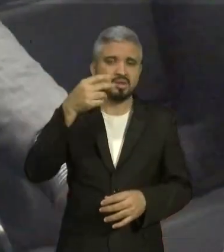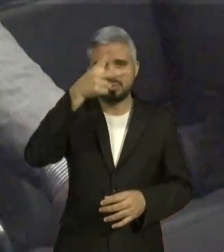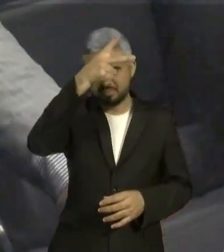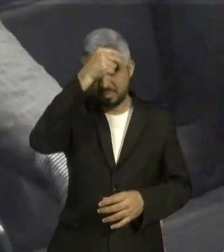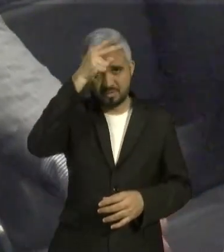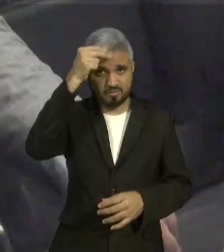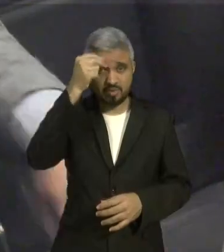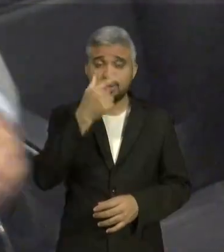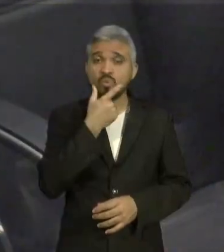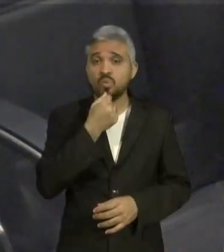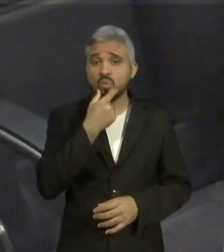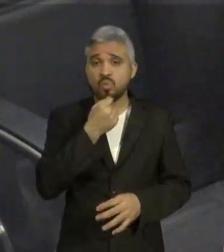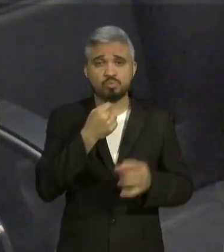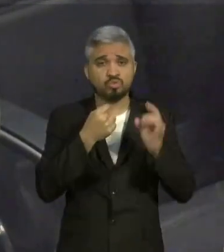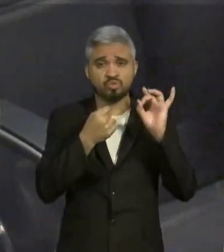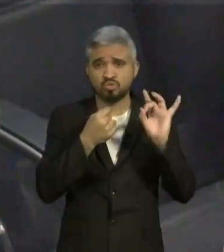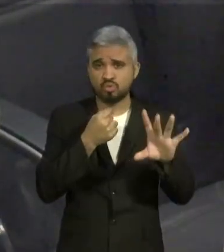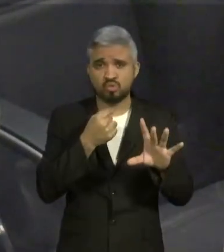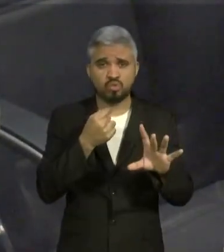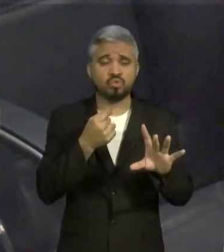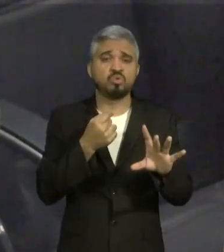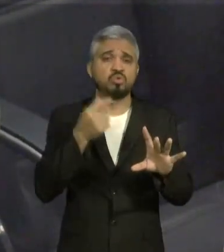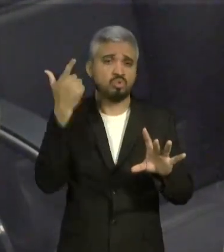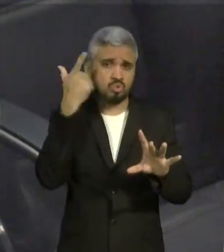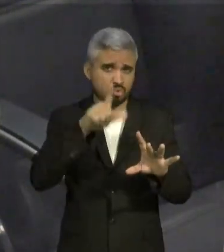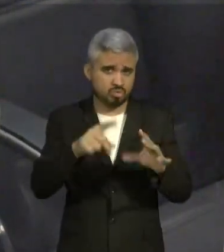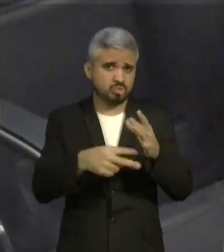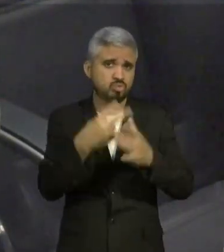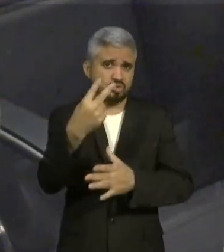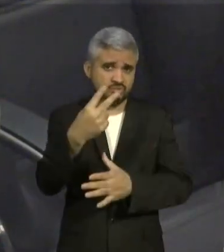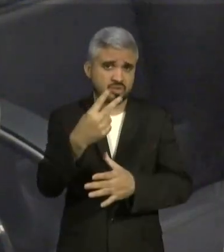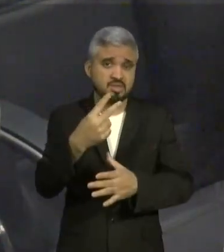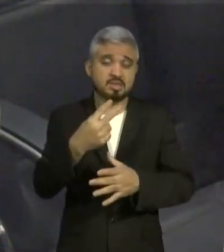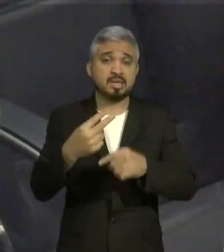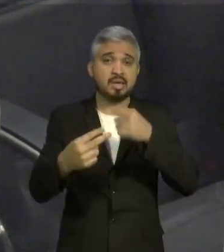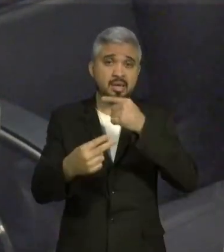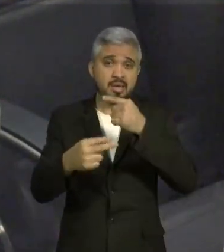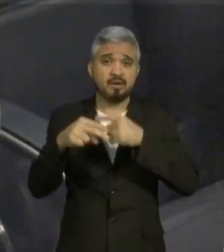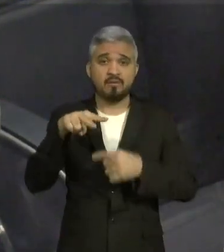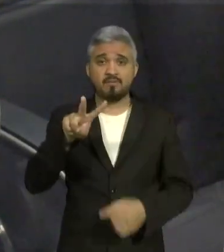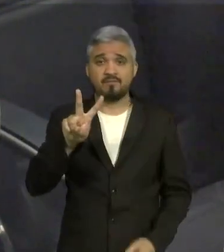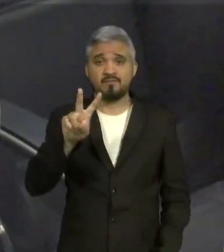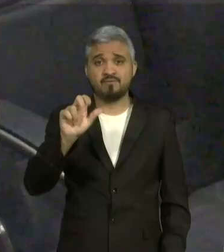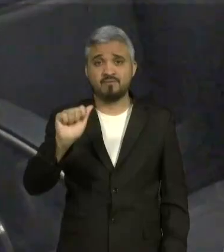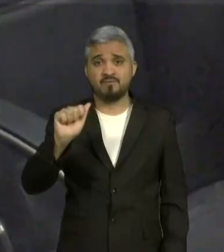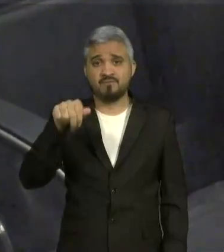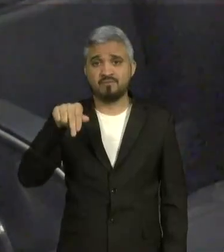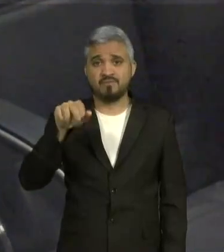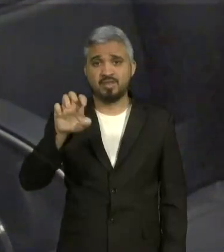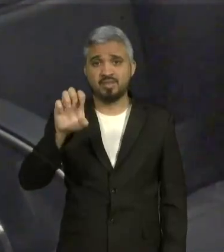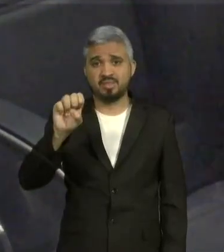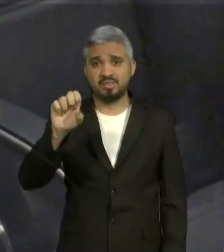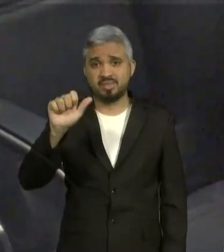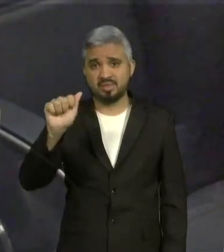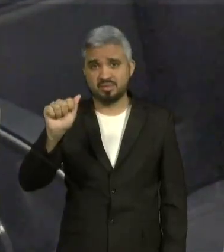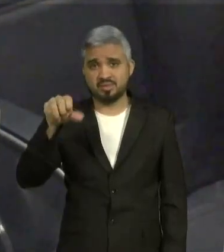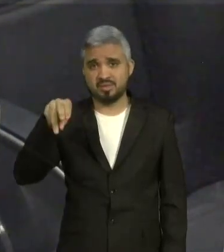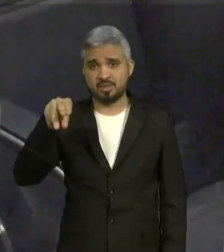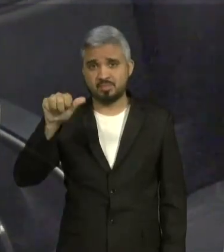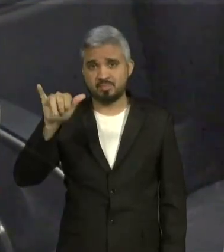sido o doutor Lennon Ilson, e a prefeita Vanessa Maia conseguiu essa reeleição, com a maioria histórica de 9